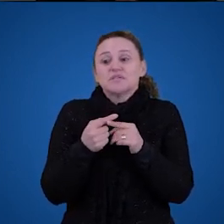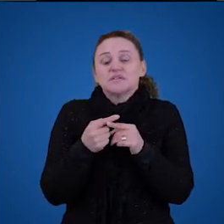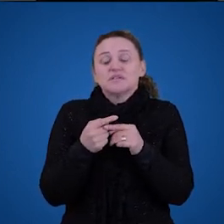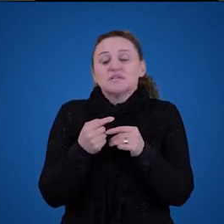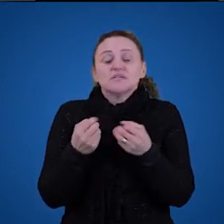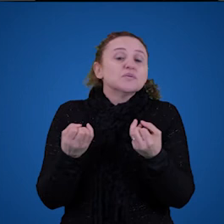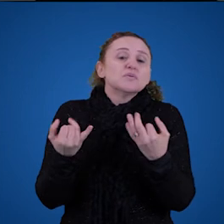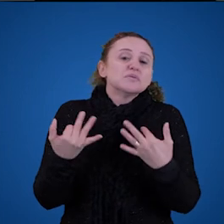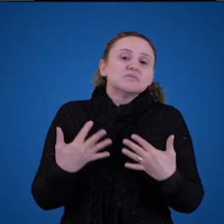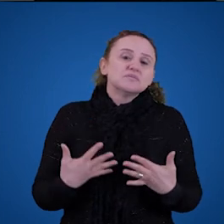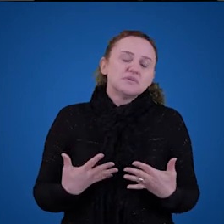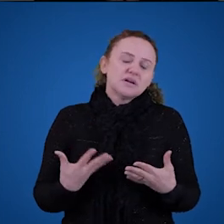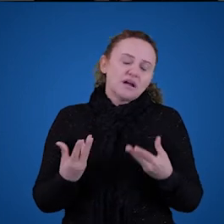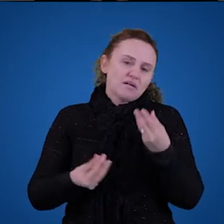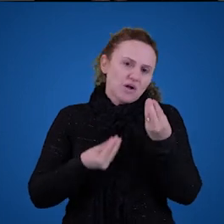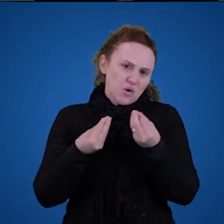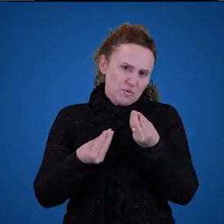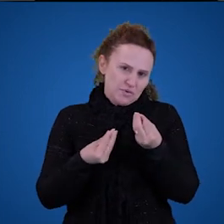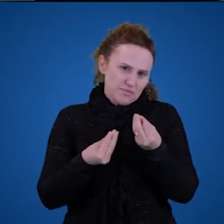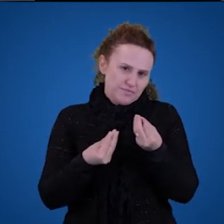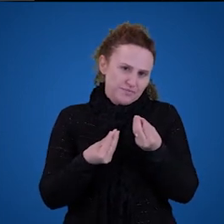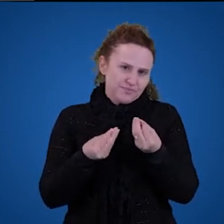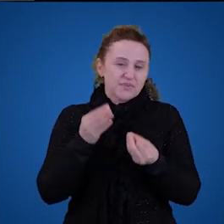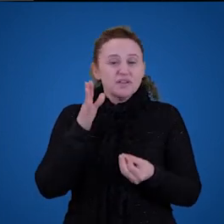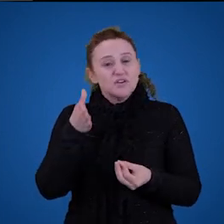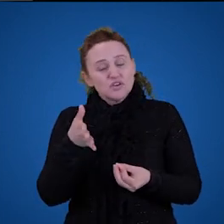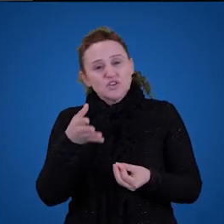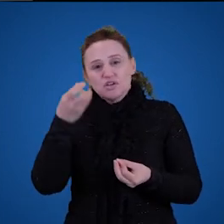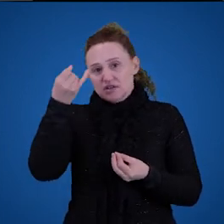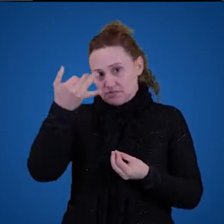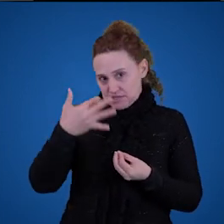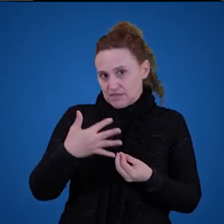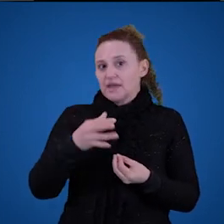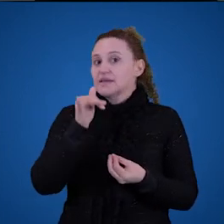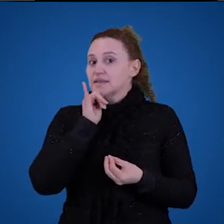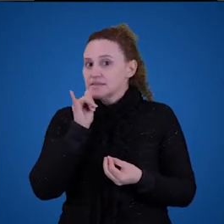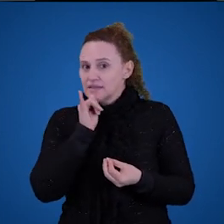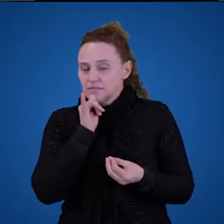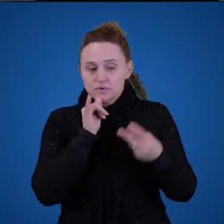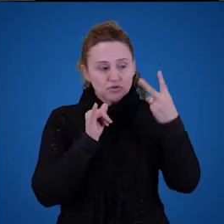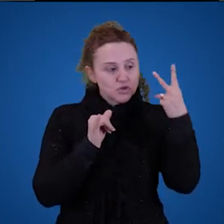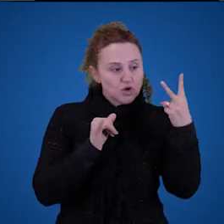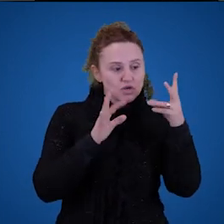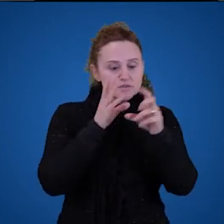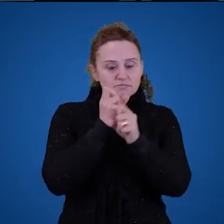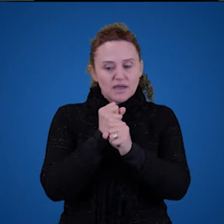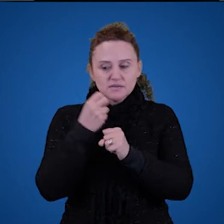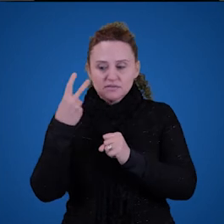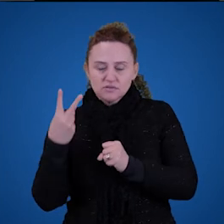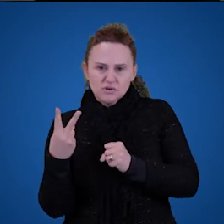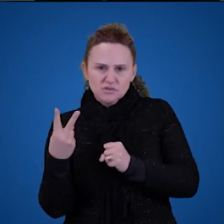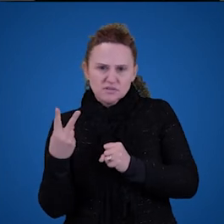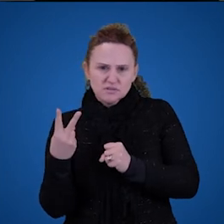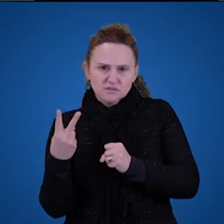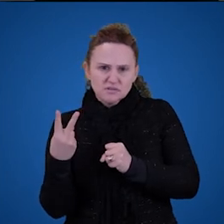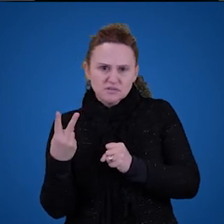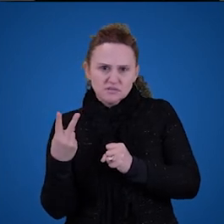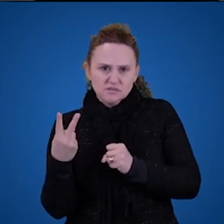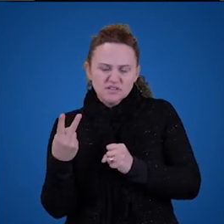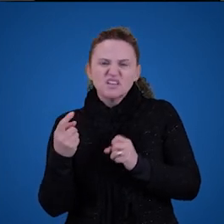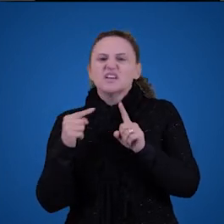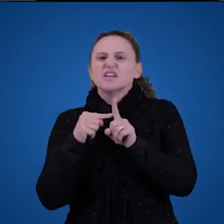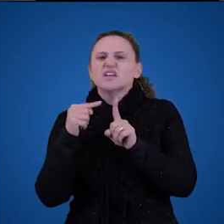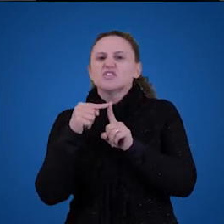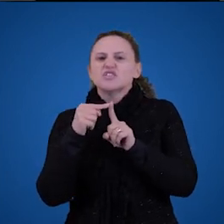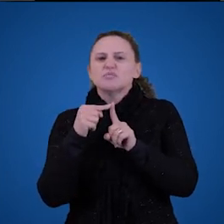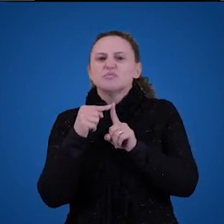maluco é esse. Como eu já disse no exemplo do 2 mais 2 é igual a 4, que tipo de objeto é o objeto número 2,